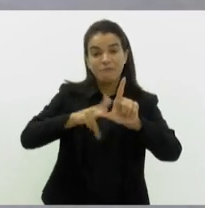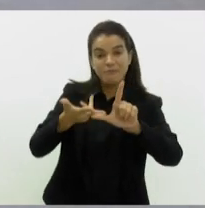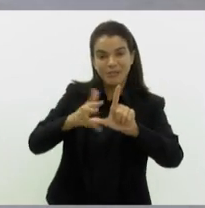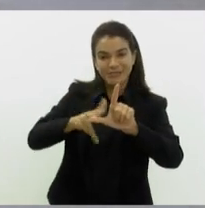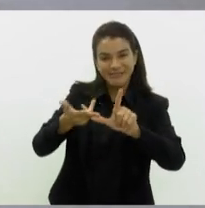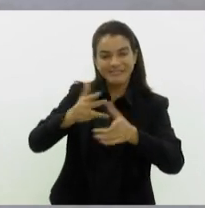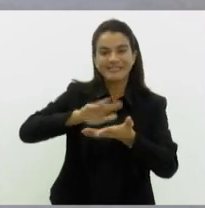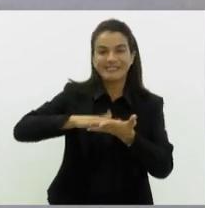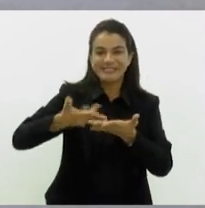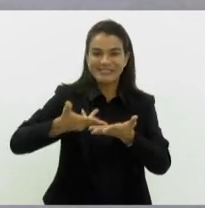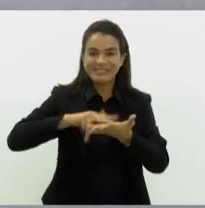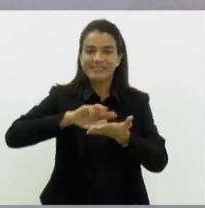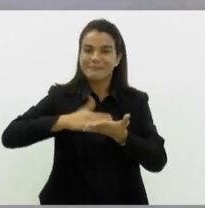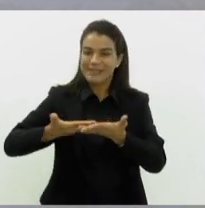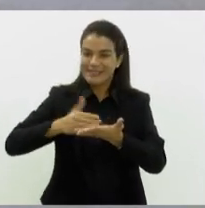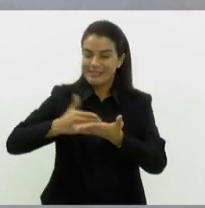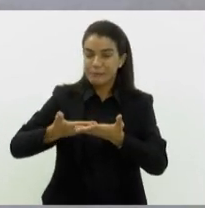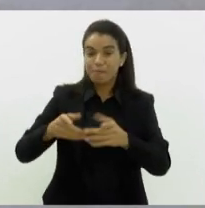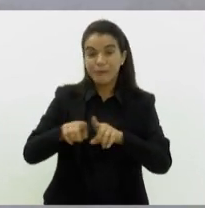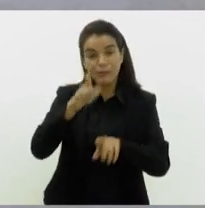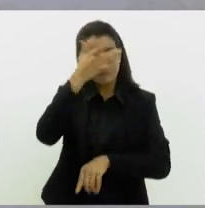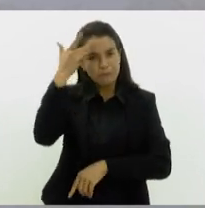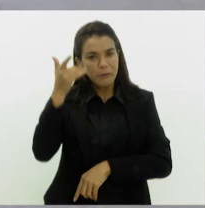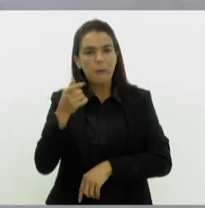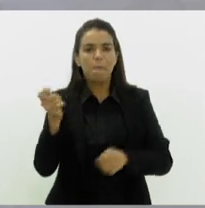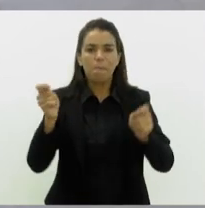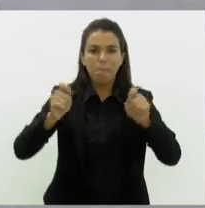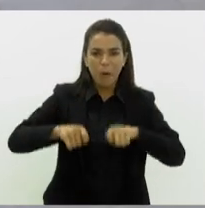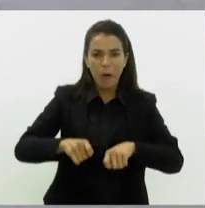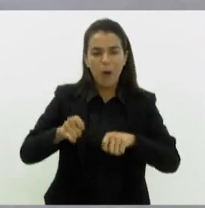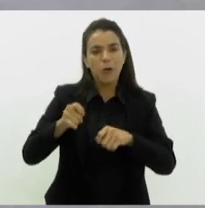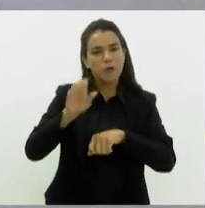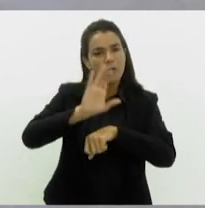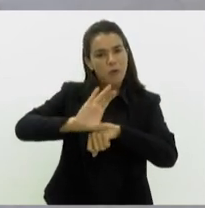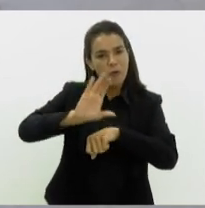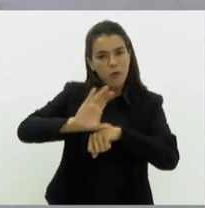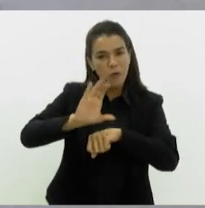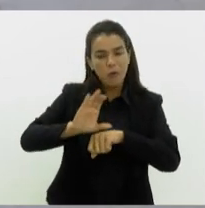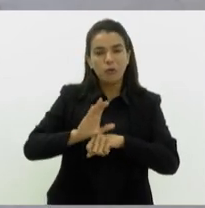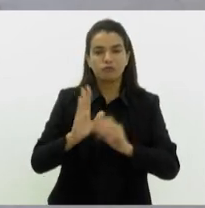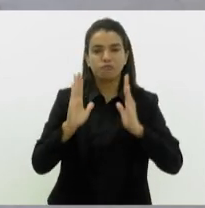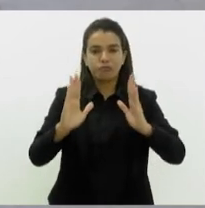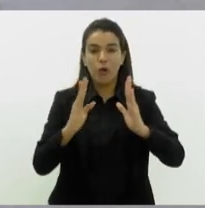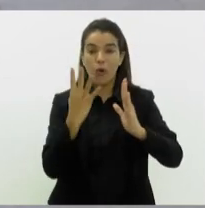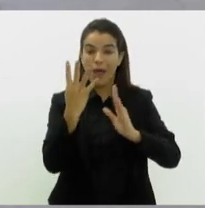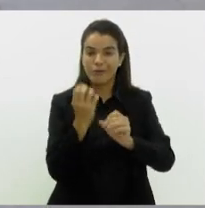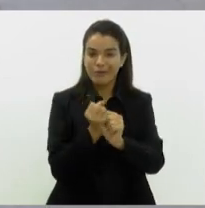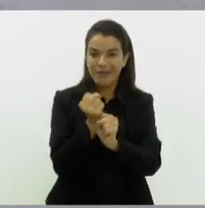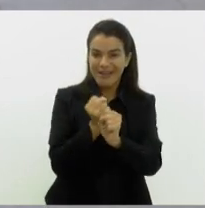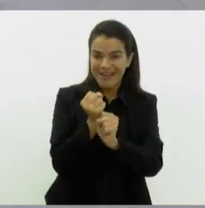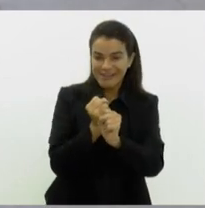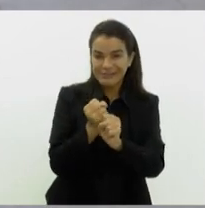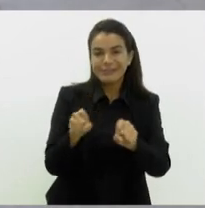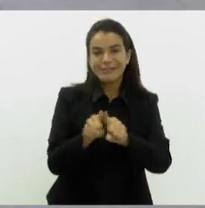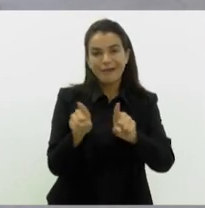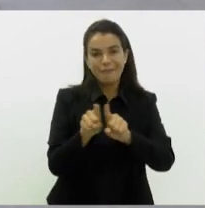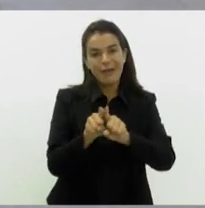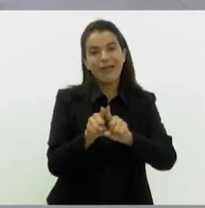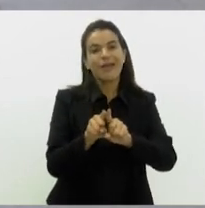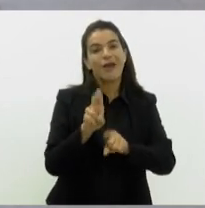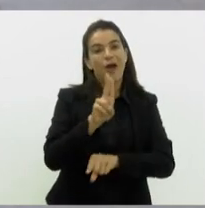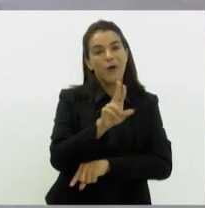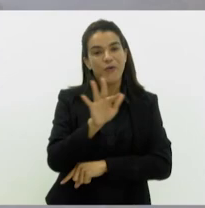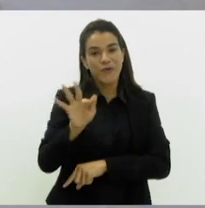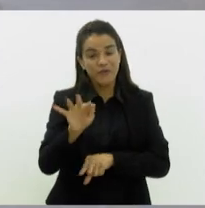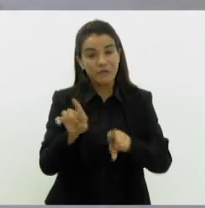tradução e interpretação. As pessoas podem estar fazendo o curso, duração de quatro anos, e também a Universidade Federal Fluminense